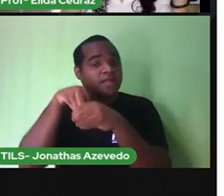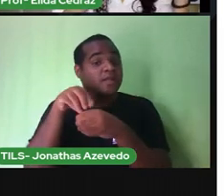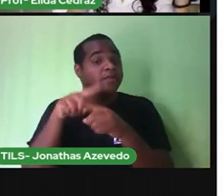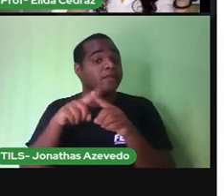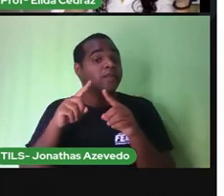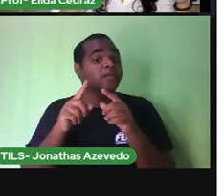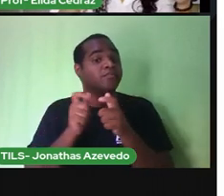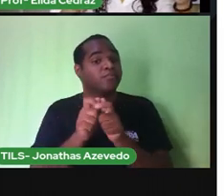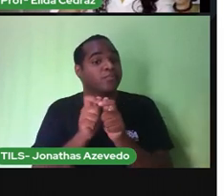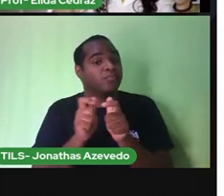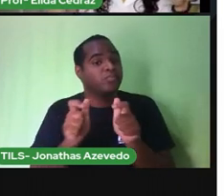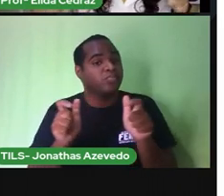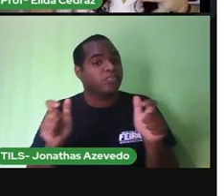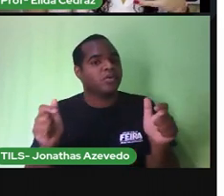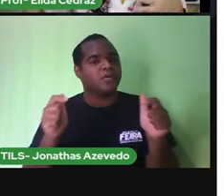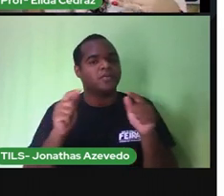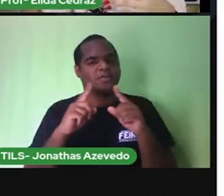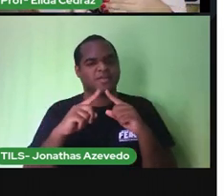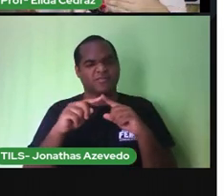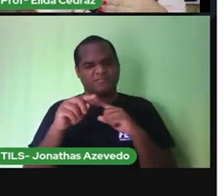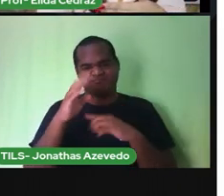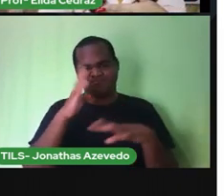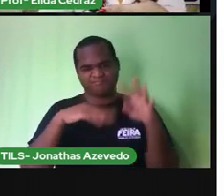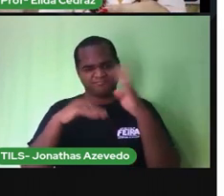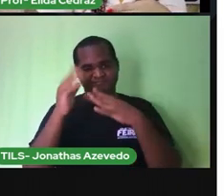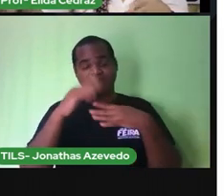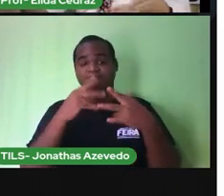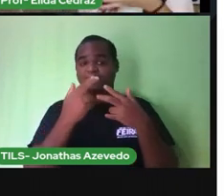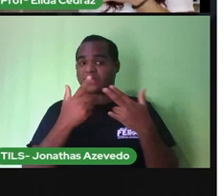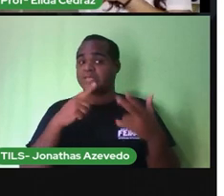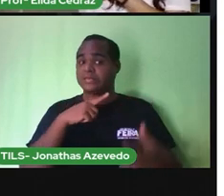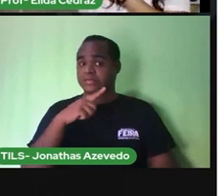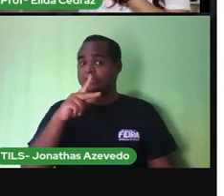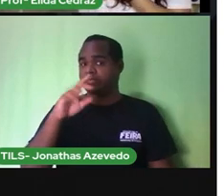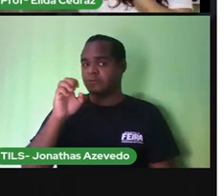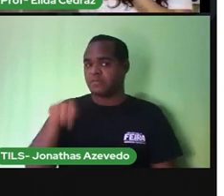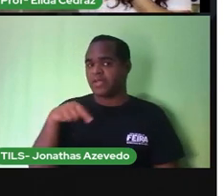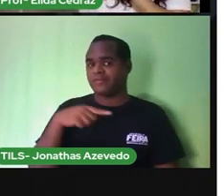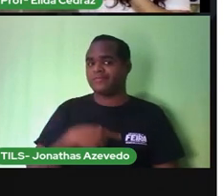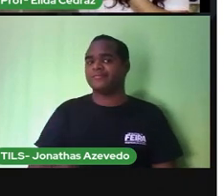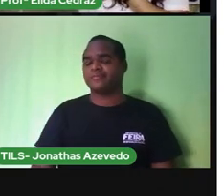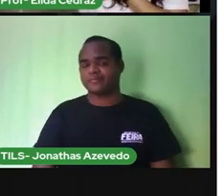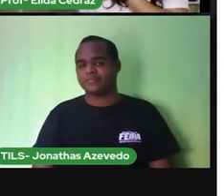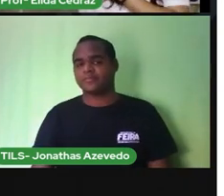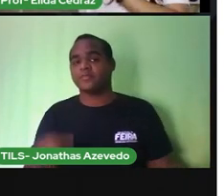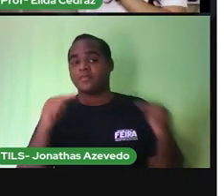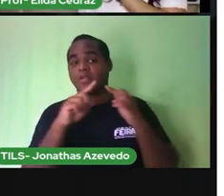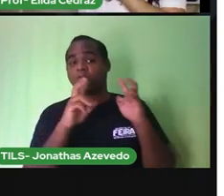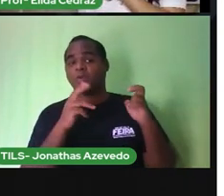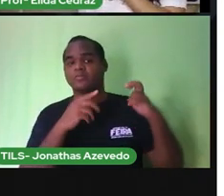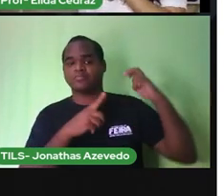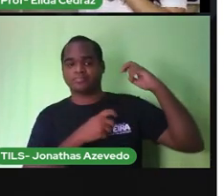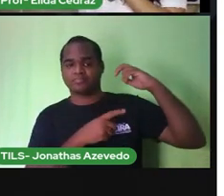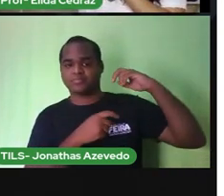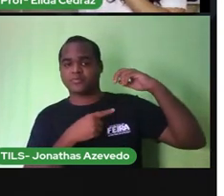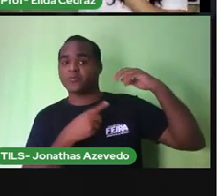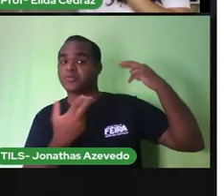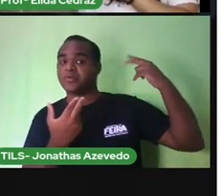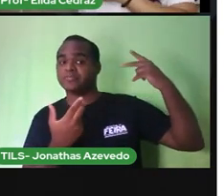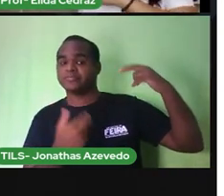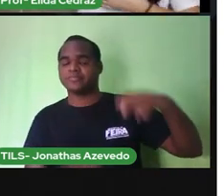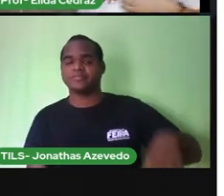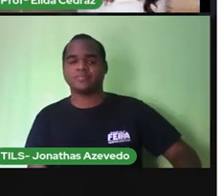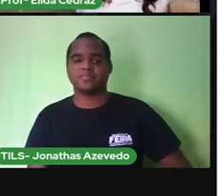começar a deixar um mau cheiro no pé, igual como é nas axilas. O suvaco,